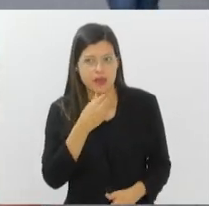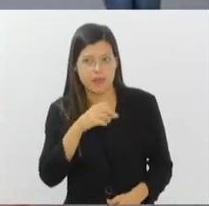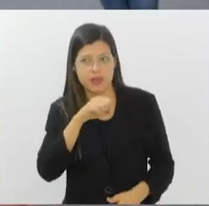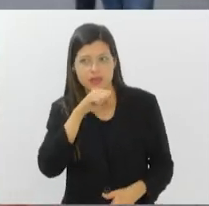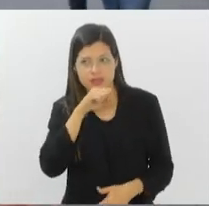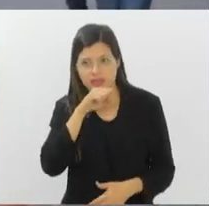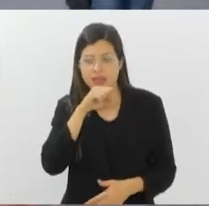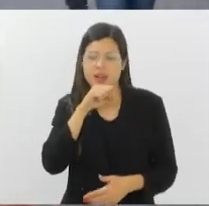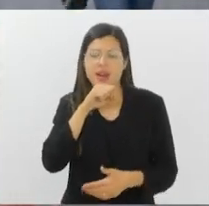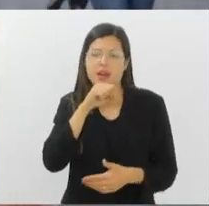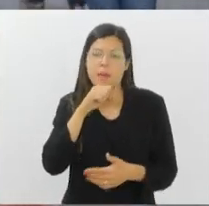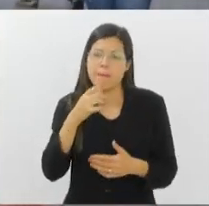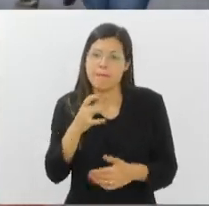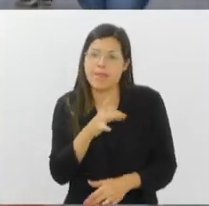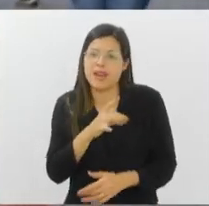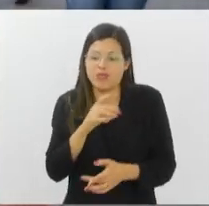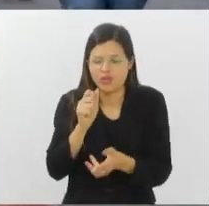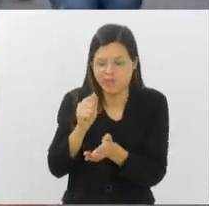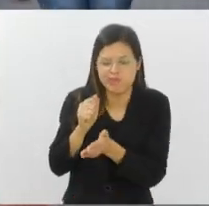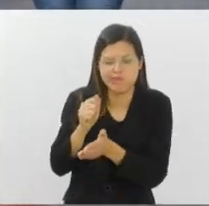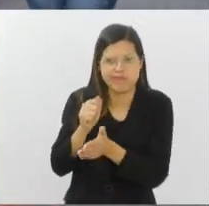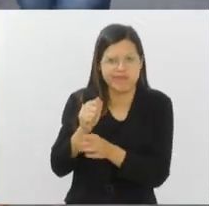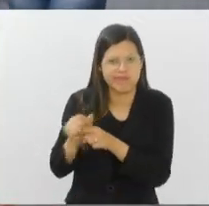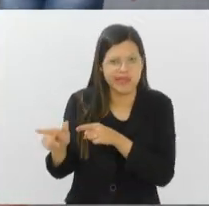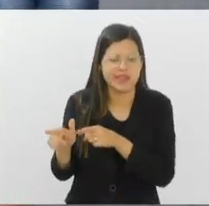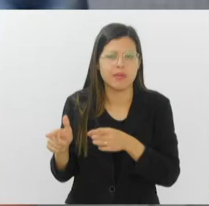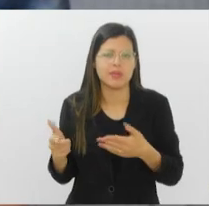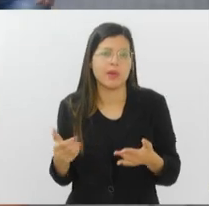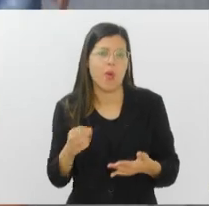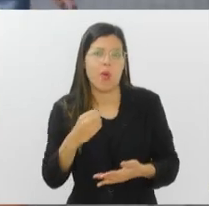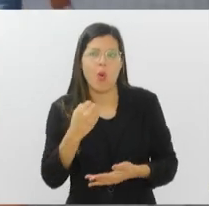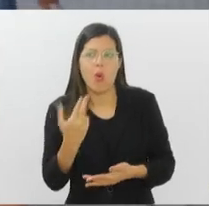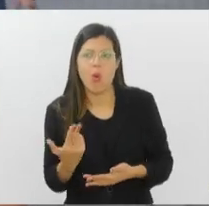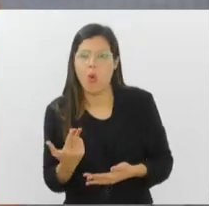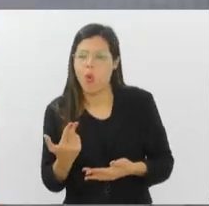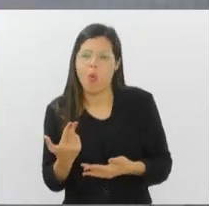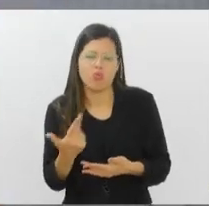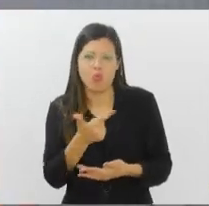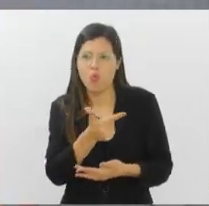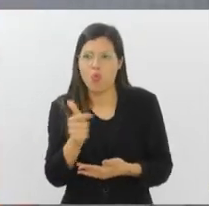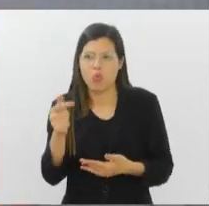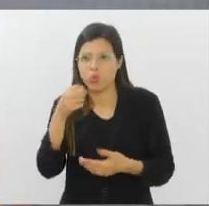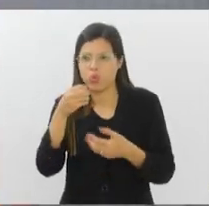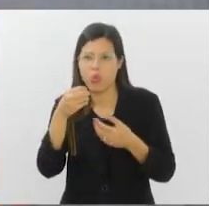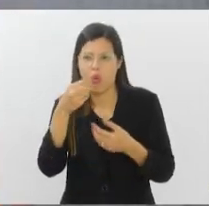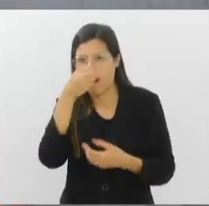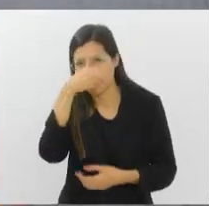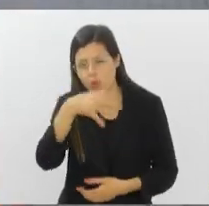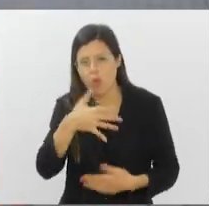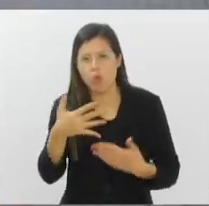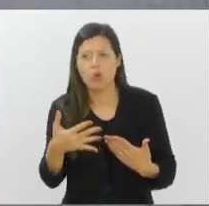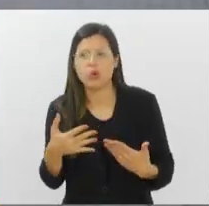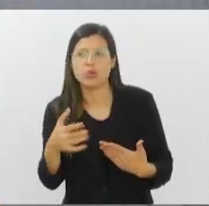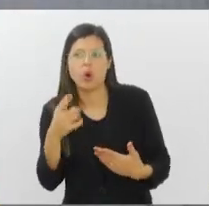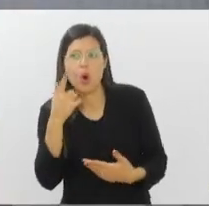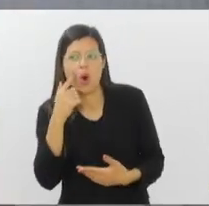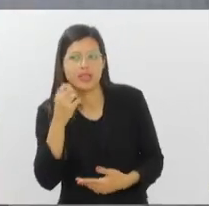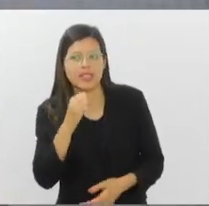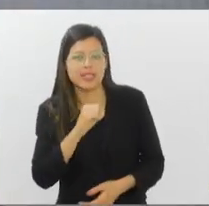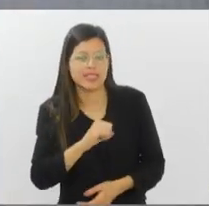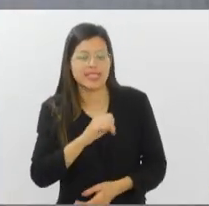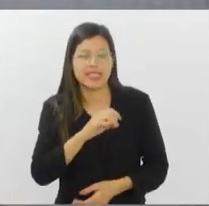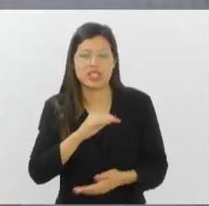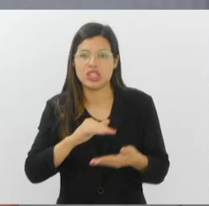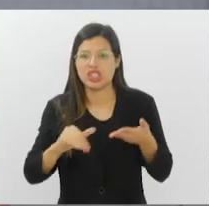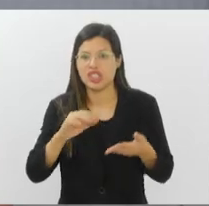represália, né? Ou sofre algum tipo de assédio. Olha, se você tirar esses cinco dias aí, a gente vai ficar com